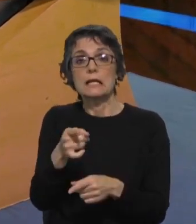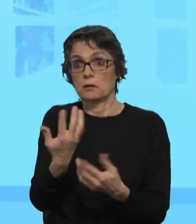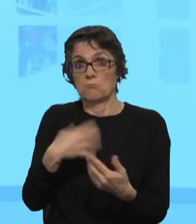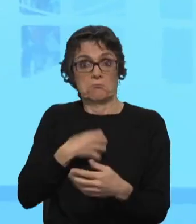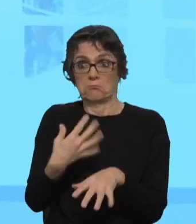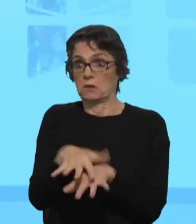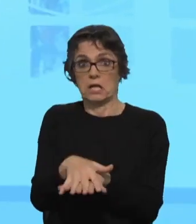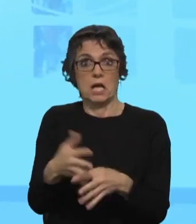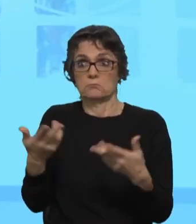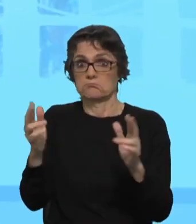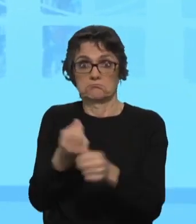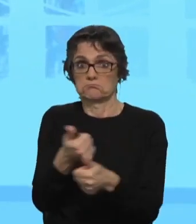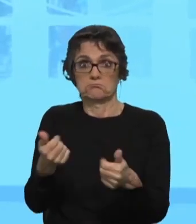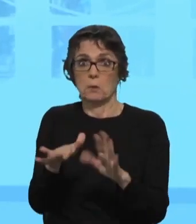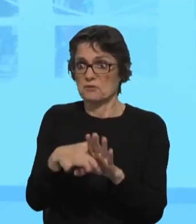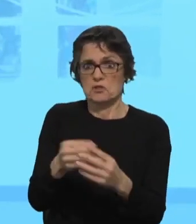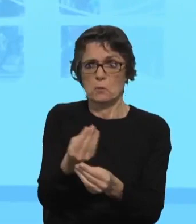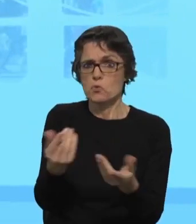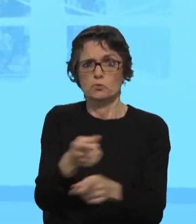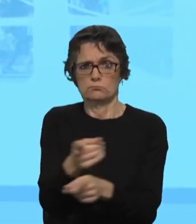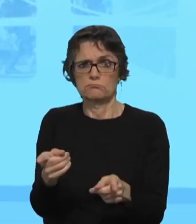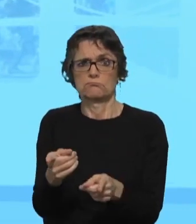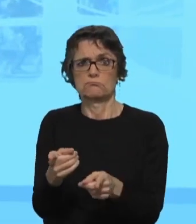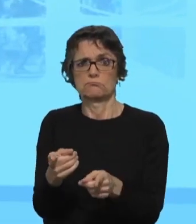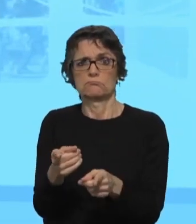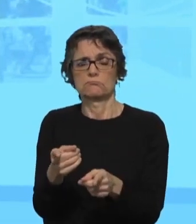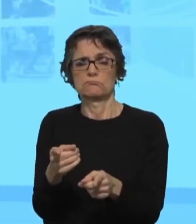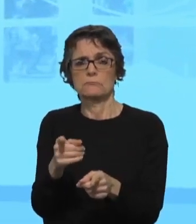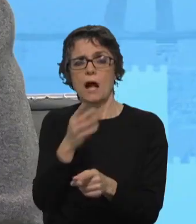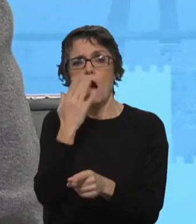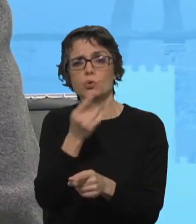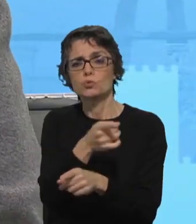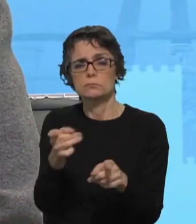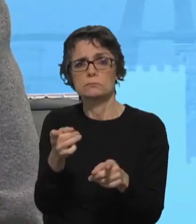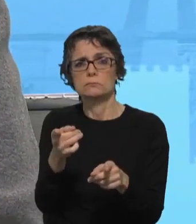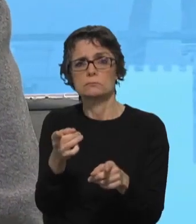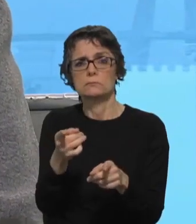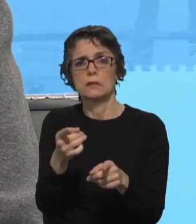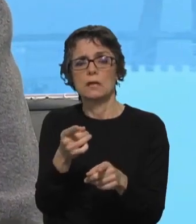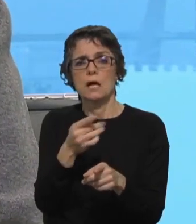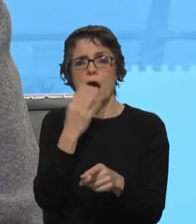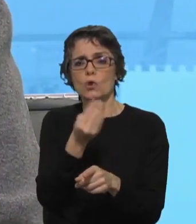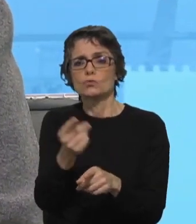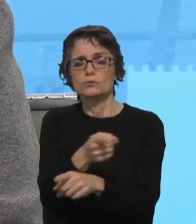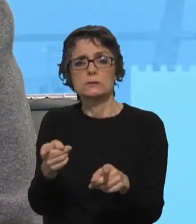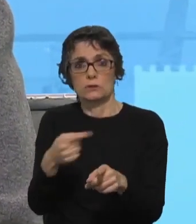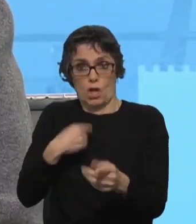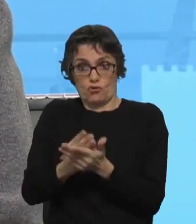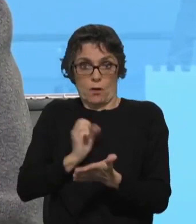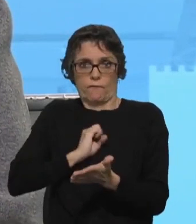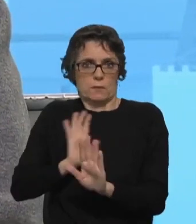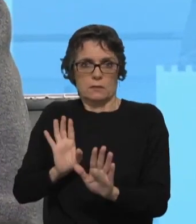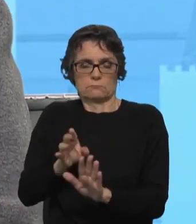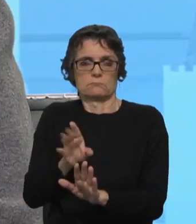totalmente disponíveis, participam, são alunos que não são, pelo menos na escola onde eu estou, não são